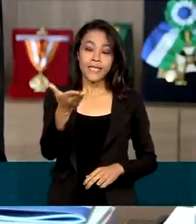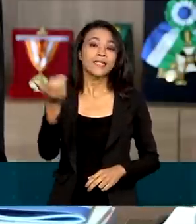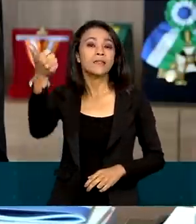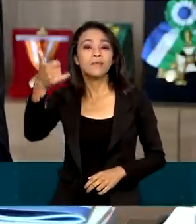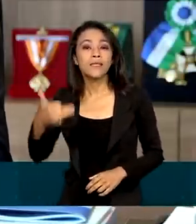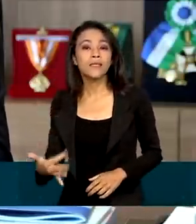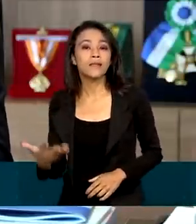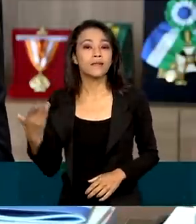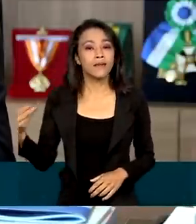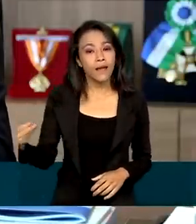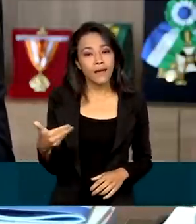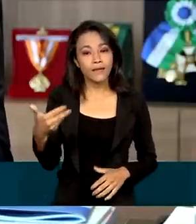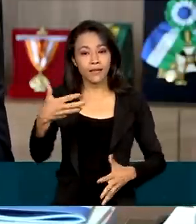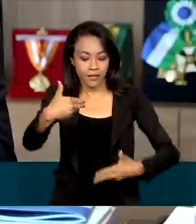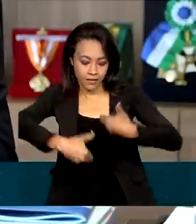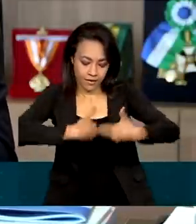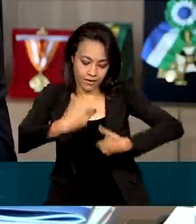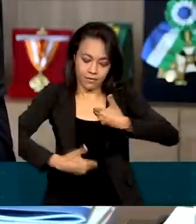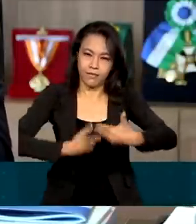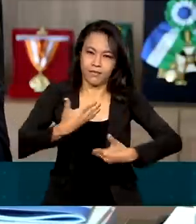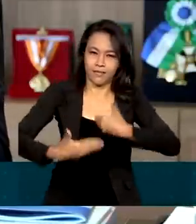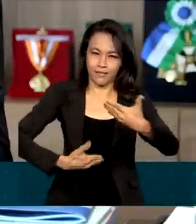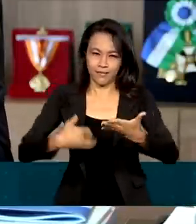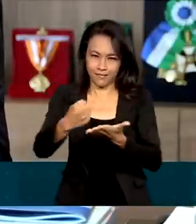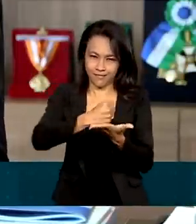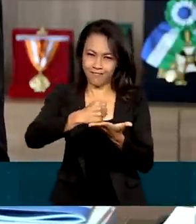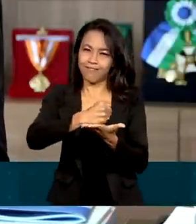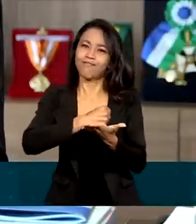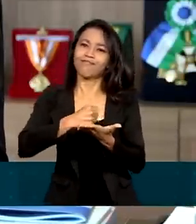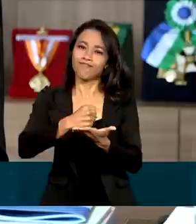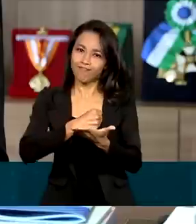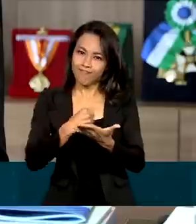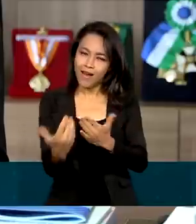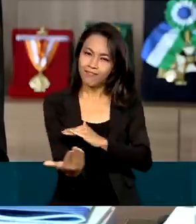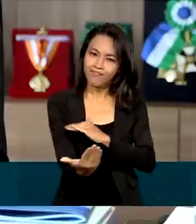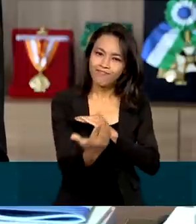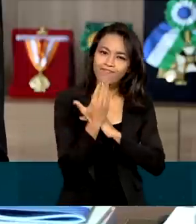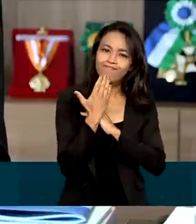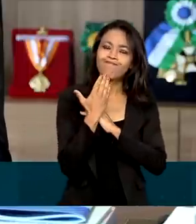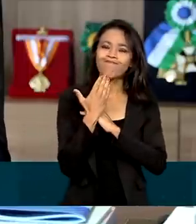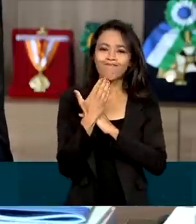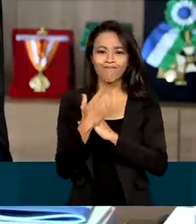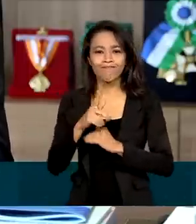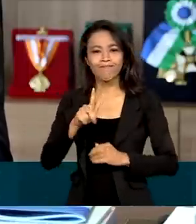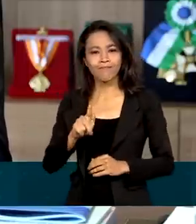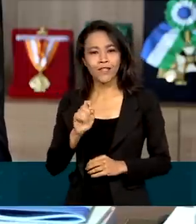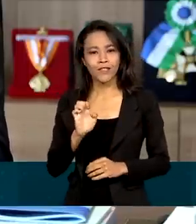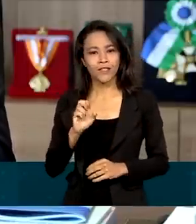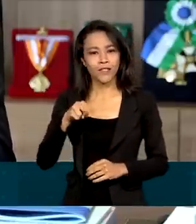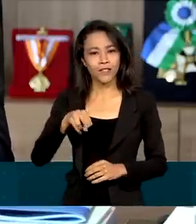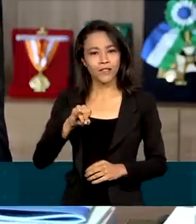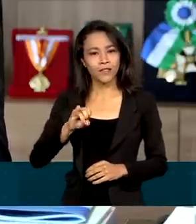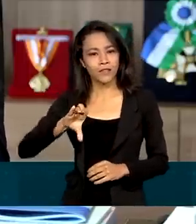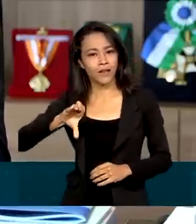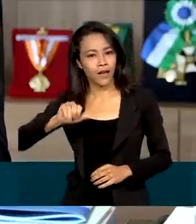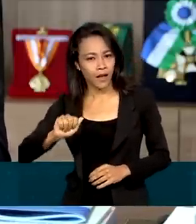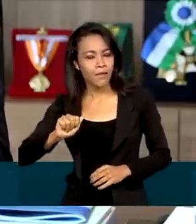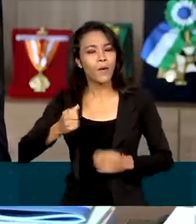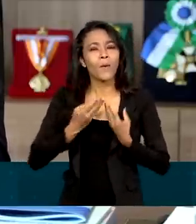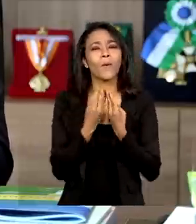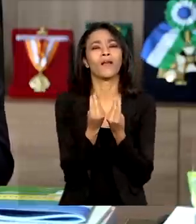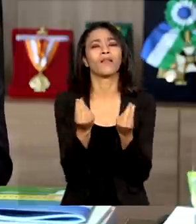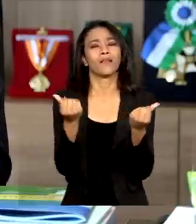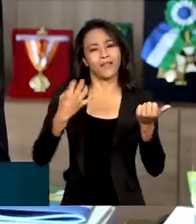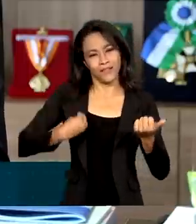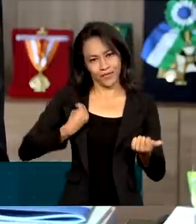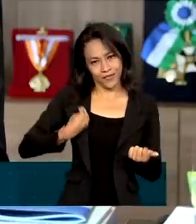recuperação gênica e que com uma perspectiva de uma qualidade de vida